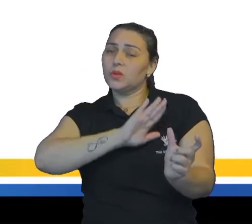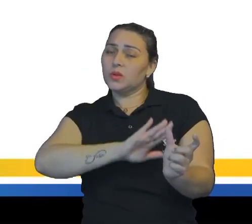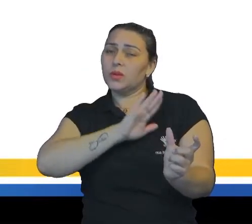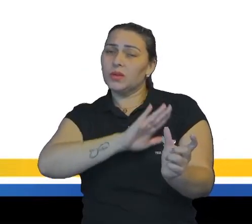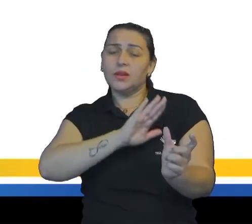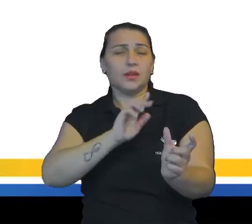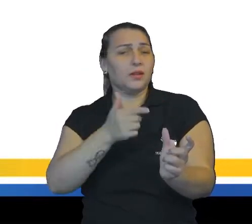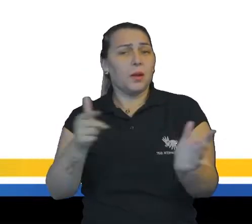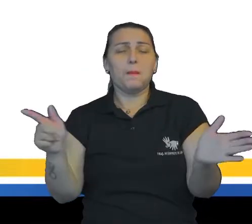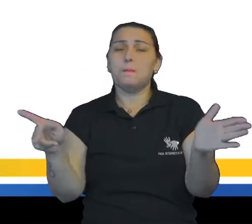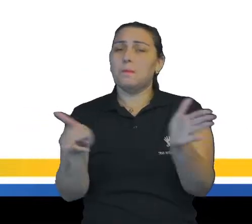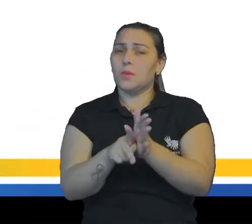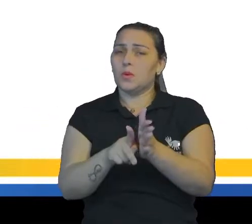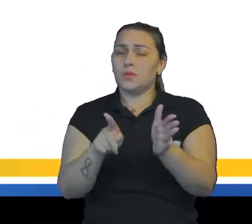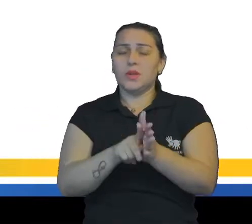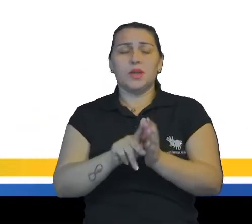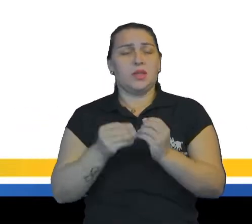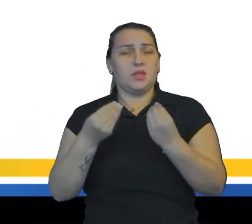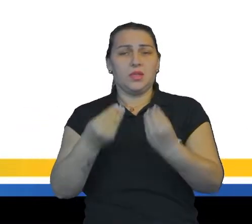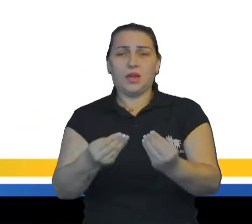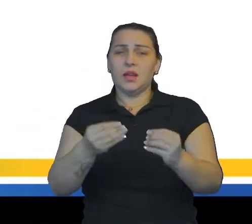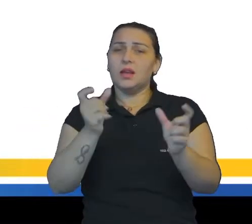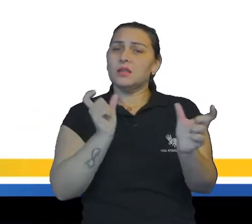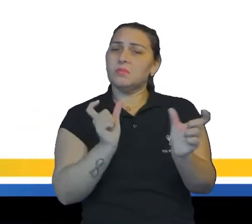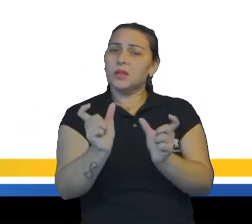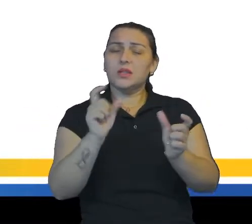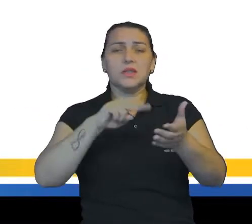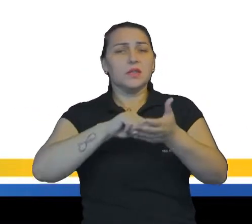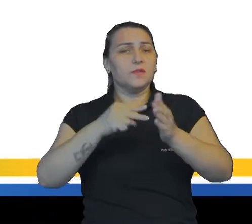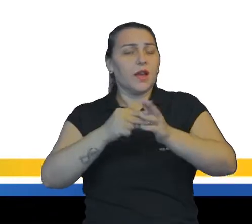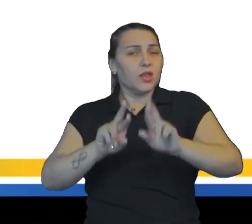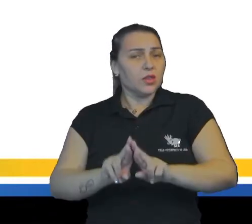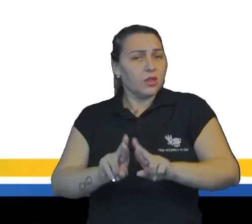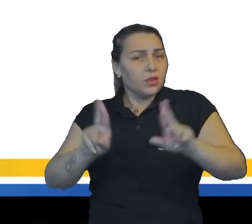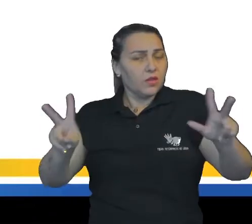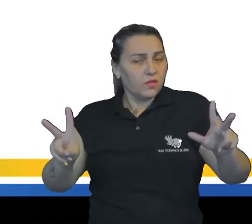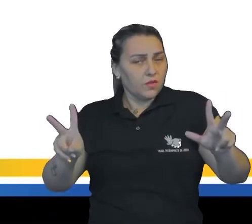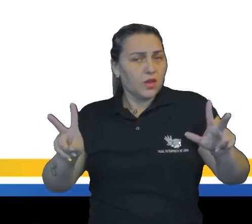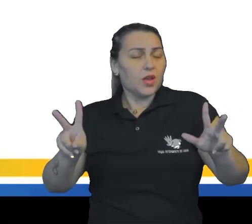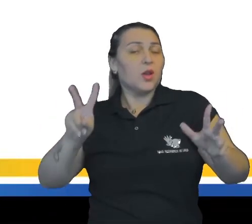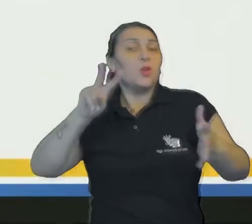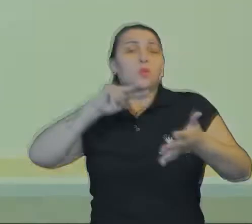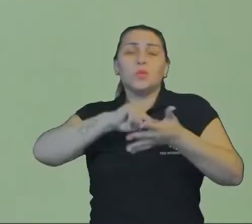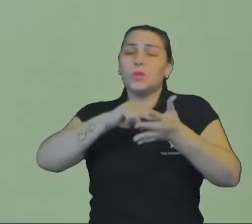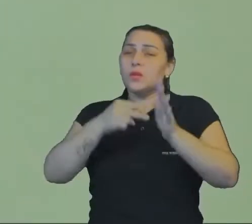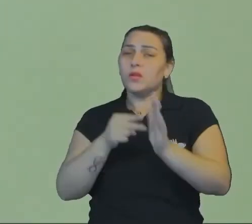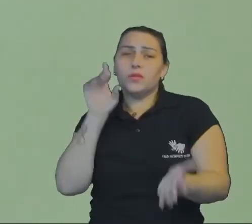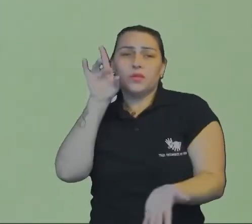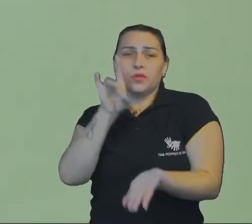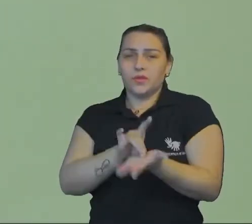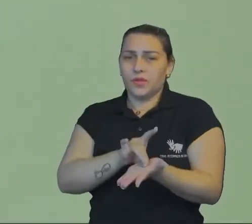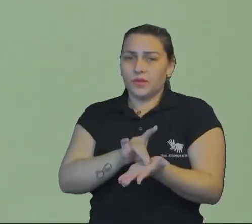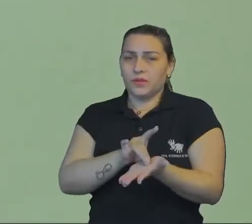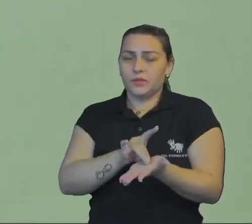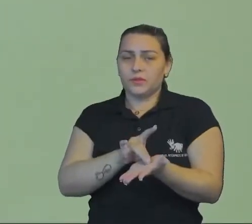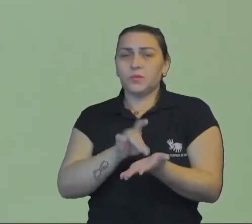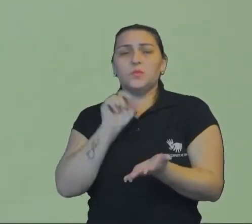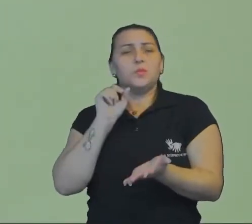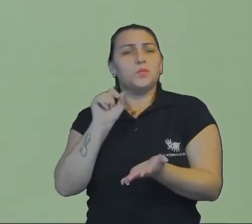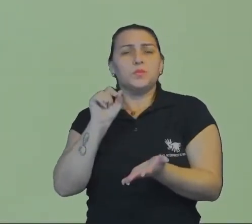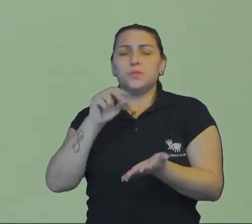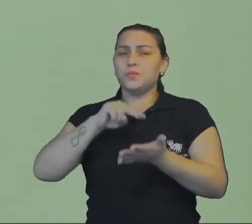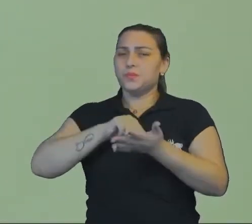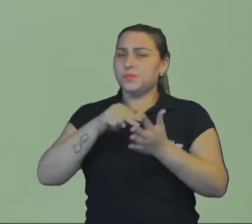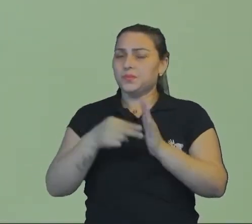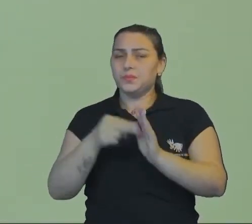propriedade de atribuir às palavras significados diferentes de seu sentido original. Então, o que isso quer dizer?